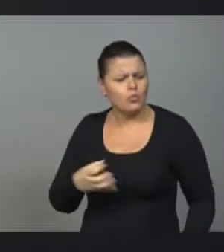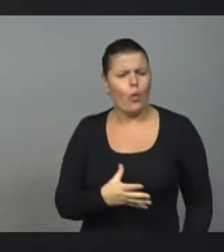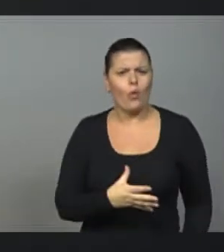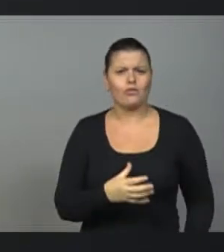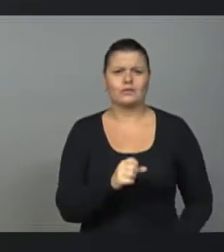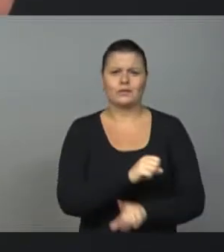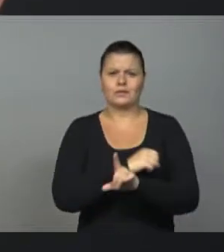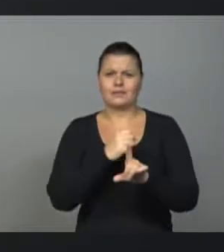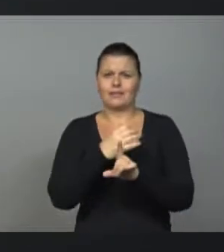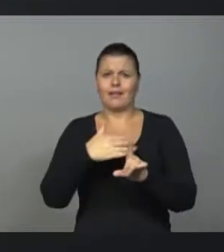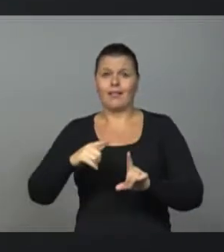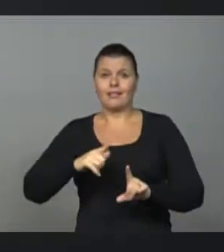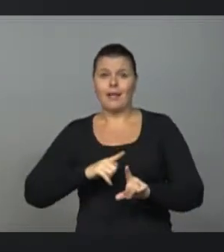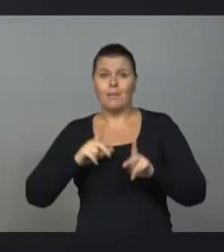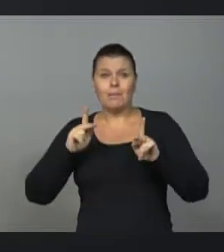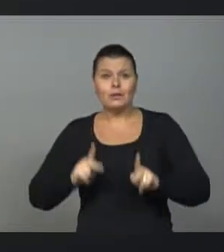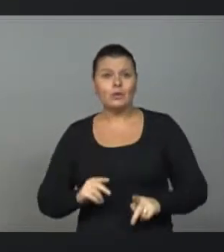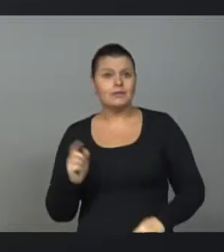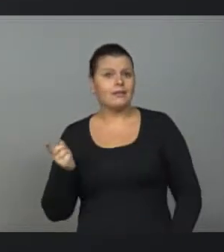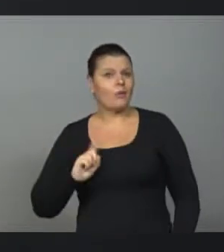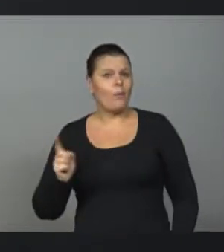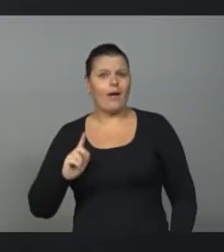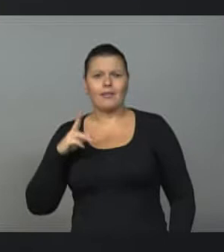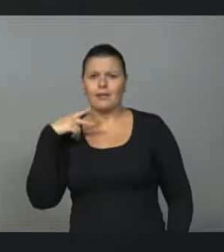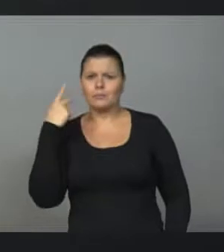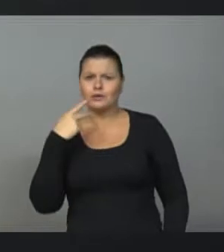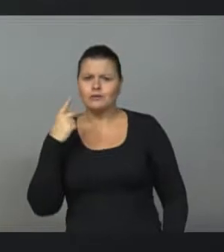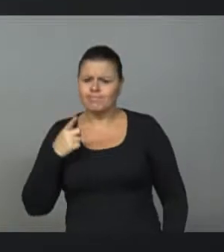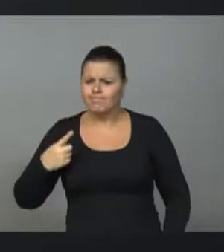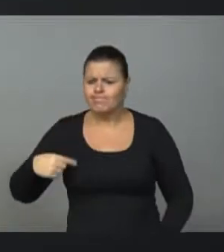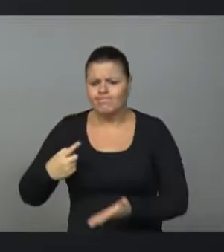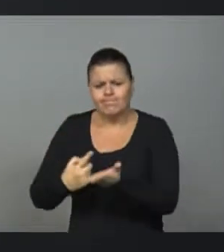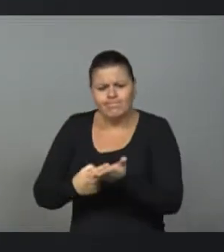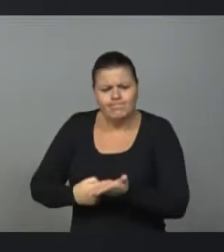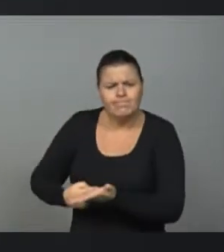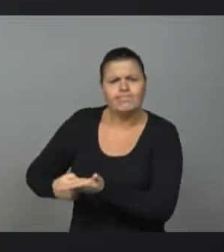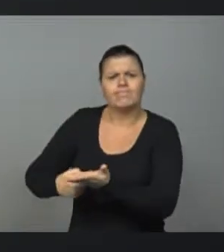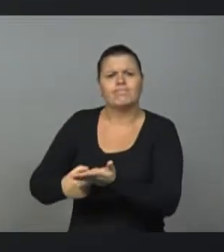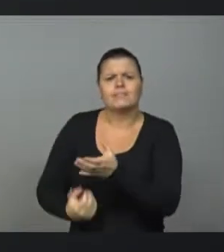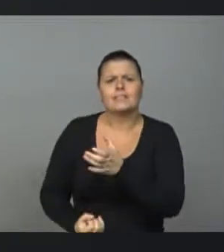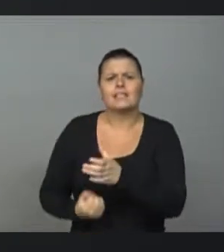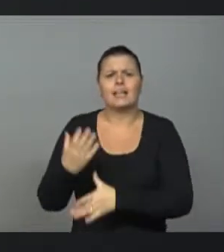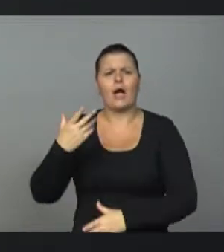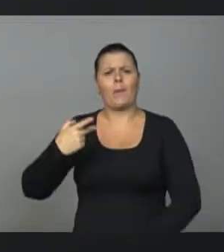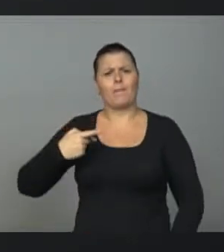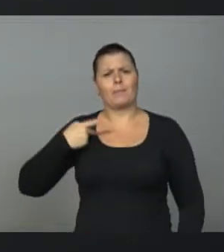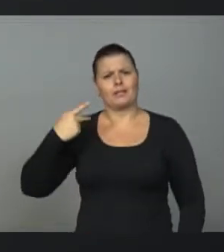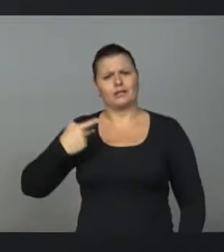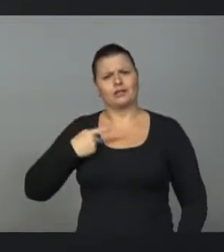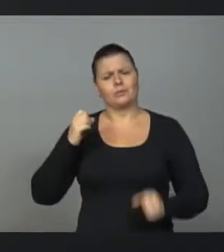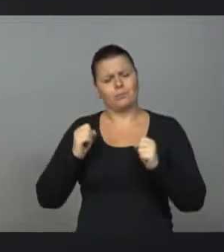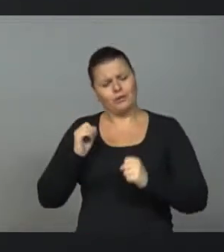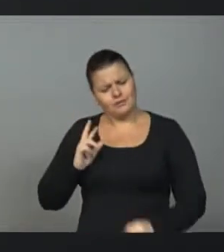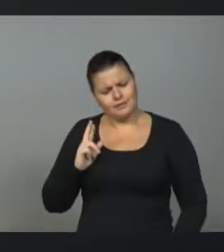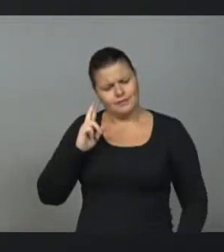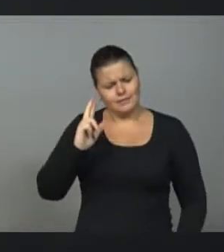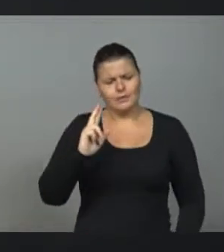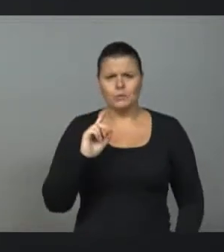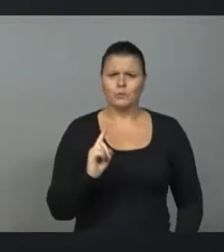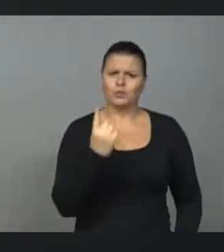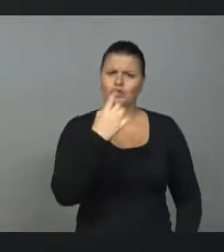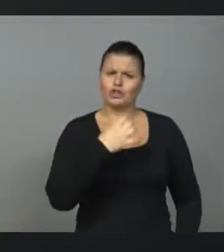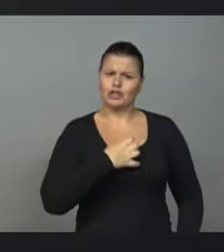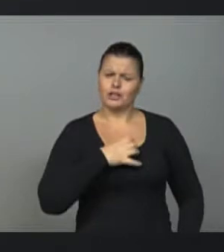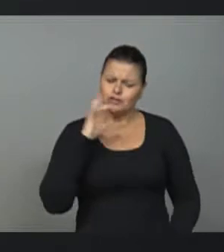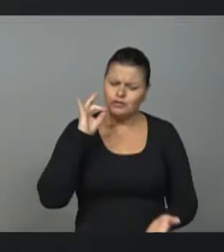que traz gente de fora da política e que se organizou para construir um partido que possa representar uma alternativa efetiva de